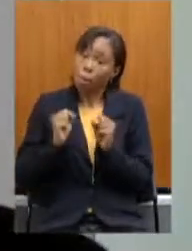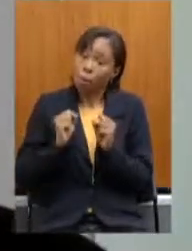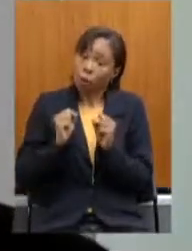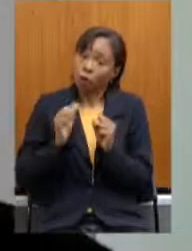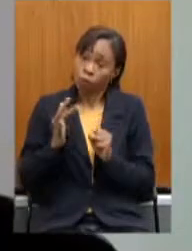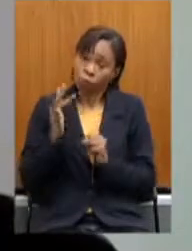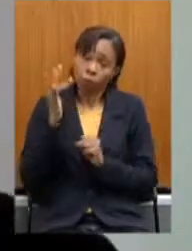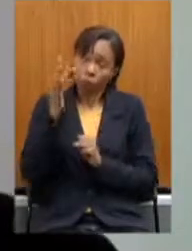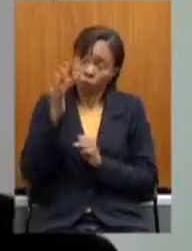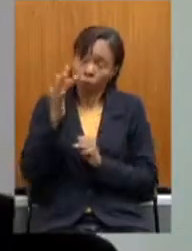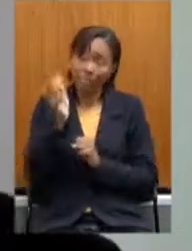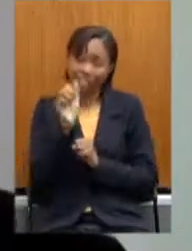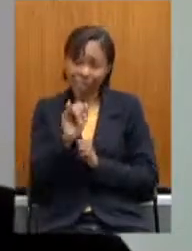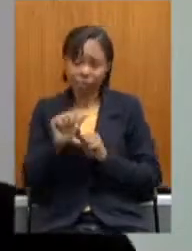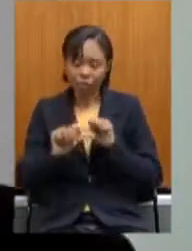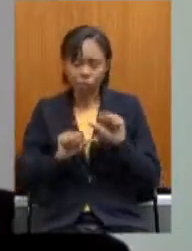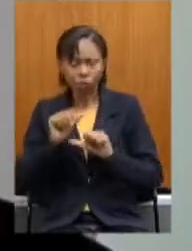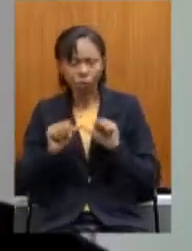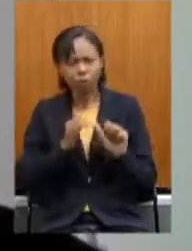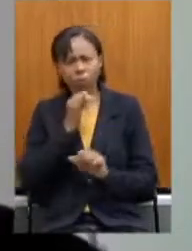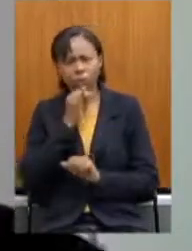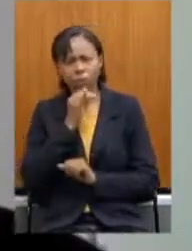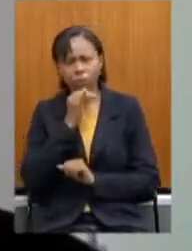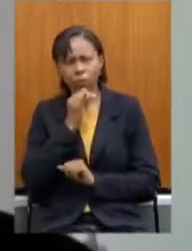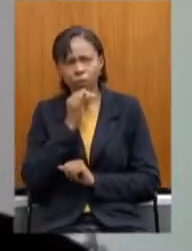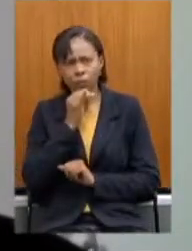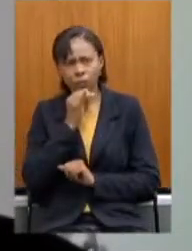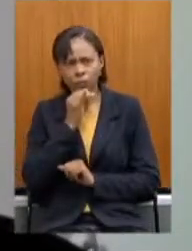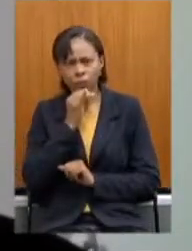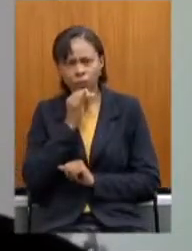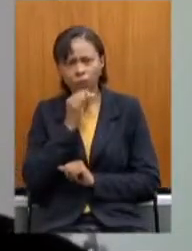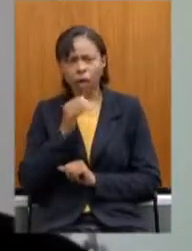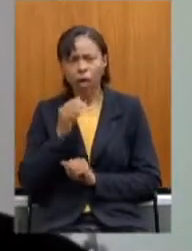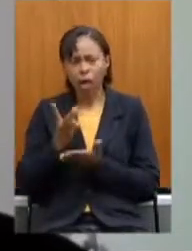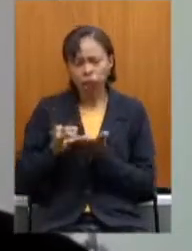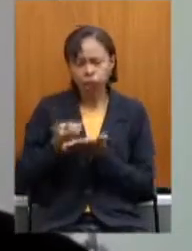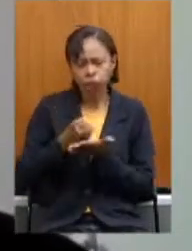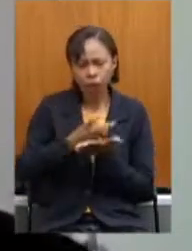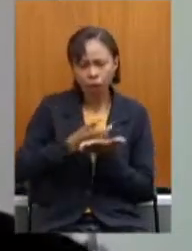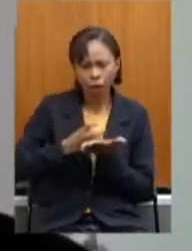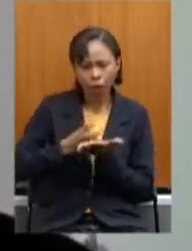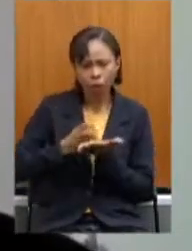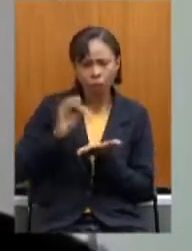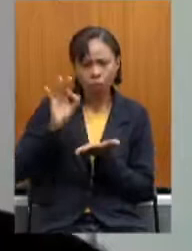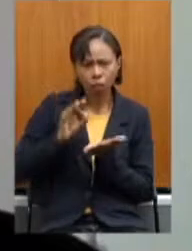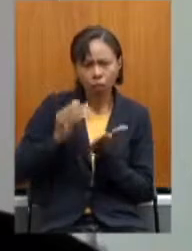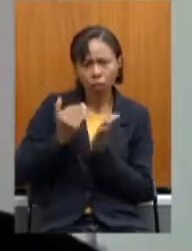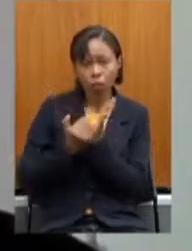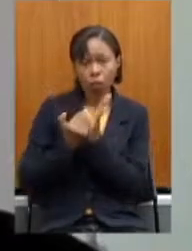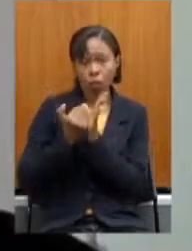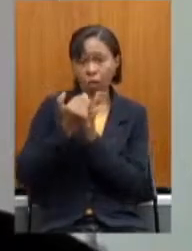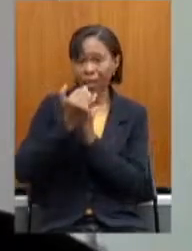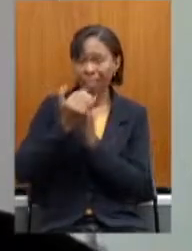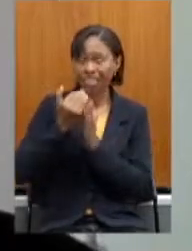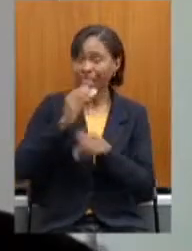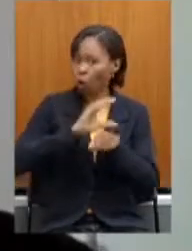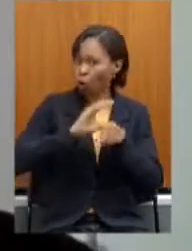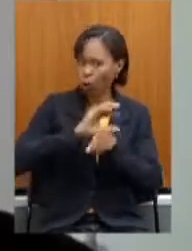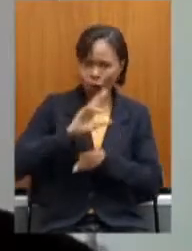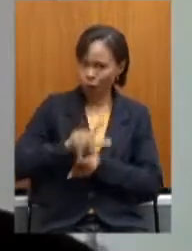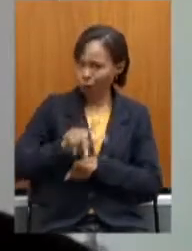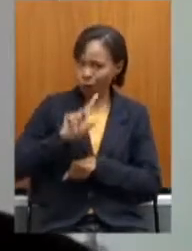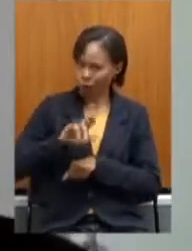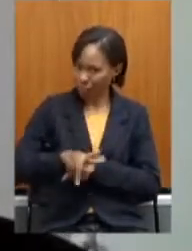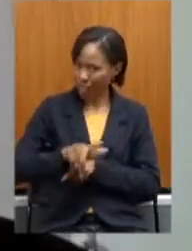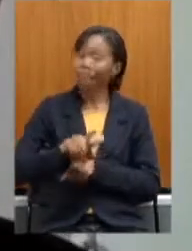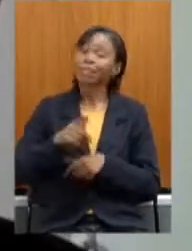havendo mudança, por exemplo, dizendo-se que essa alíquota progressiva é inconstitucional, que a aplicação delas nos estados tem de